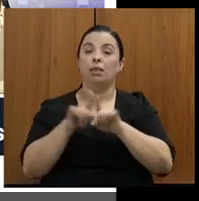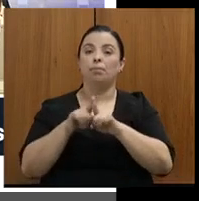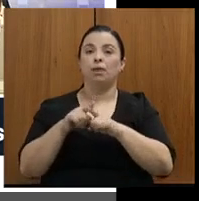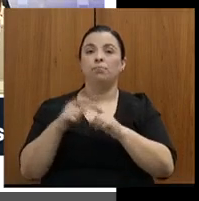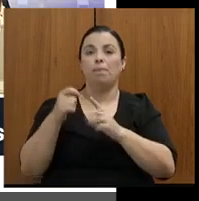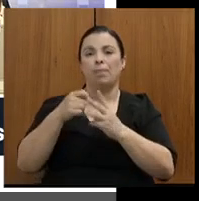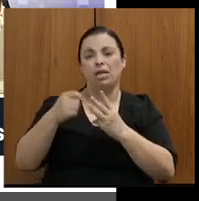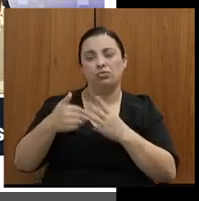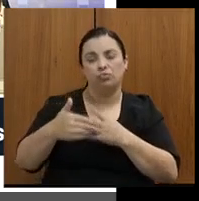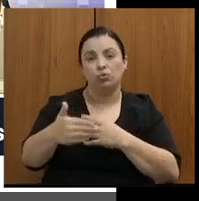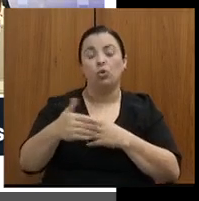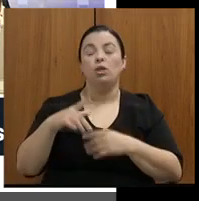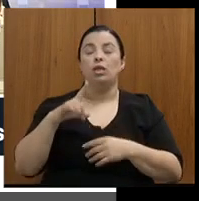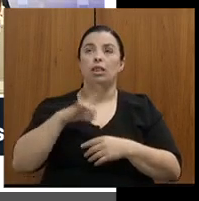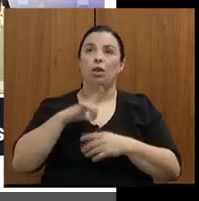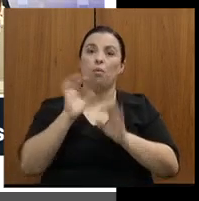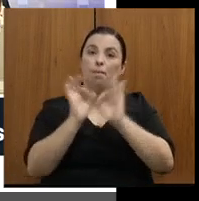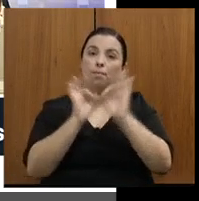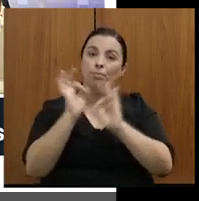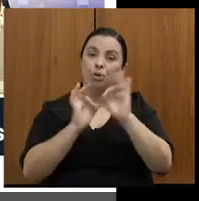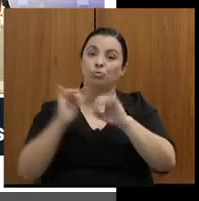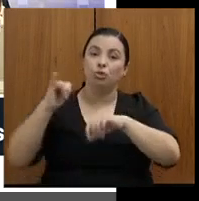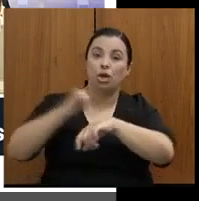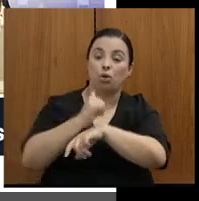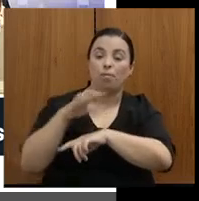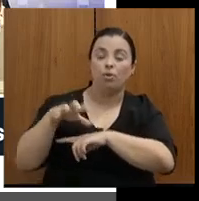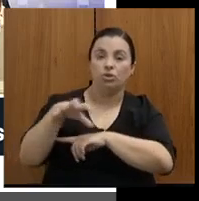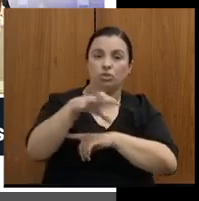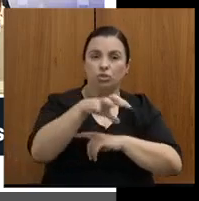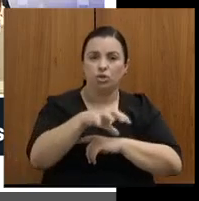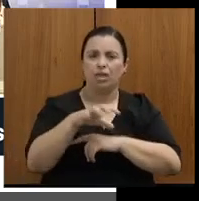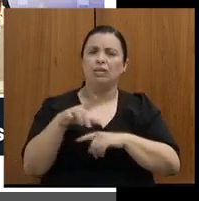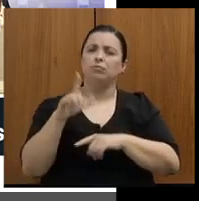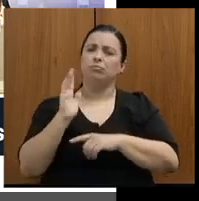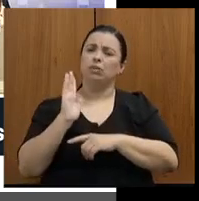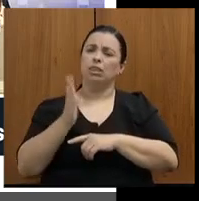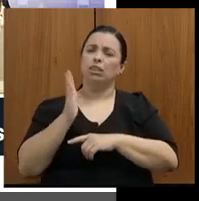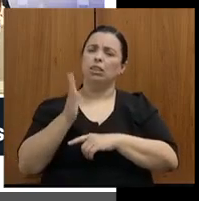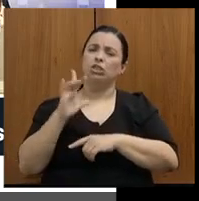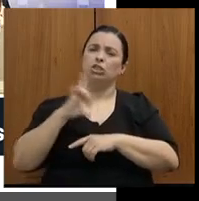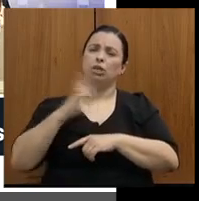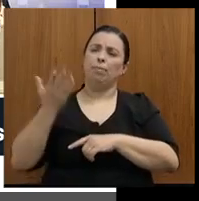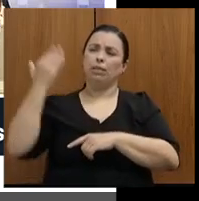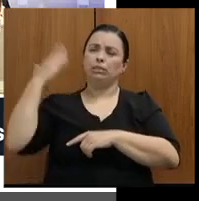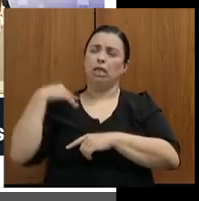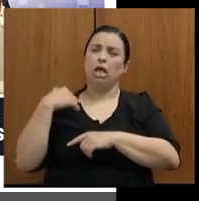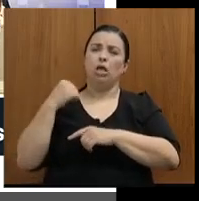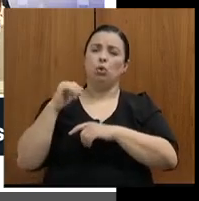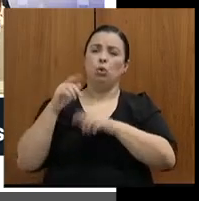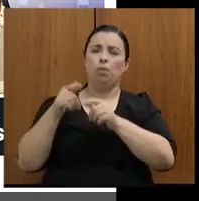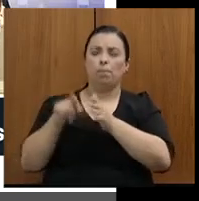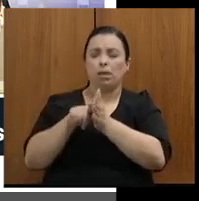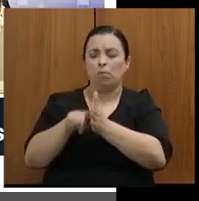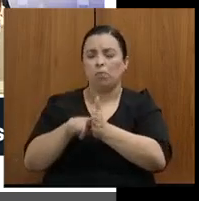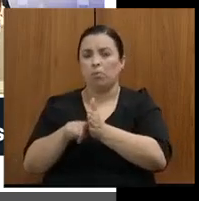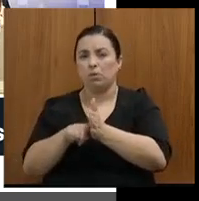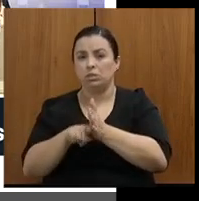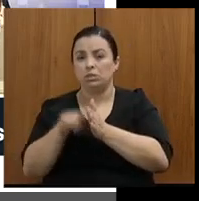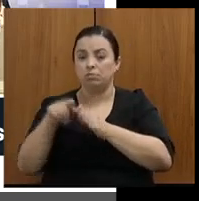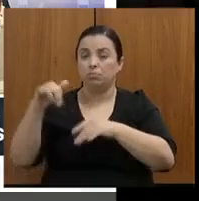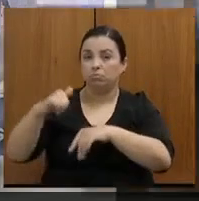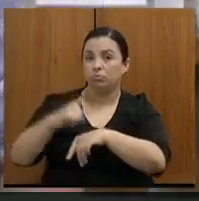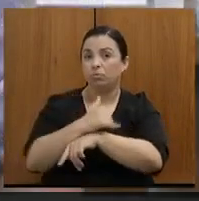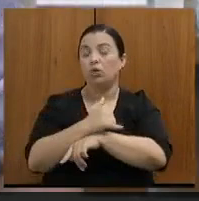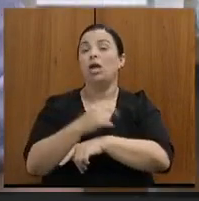aeroportos regionais. Isso, já havia estudos em 2017, desses aeroportos, e